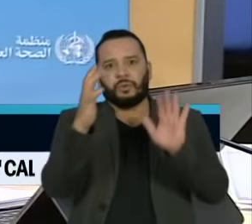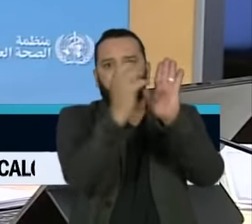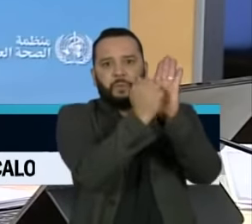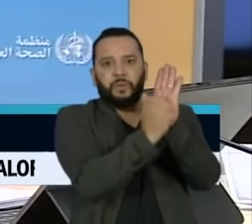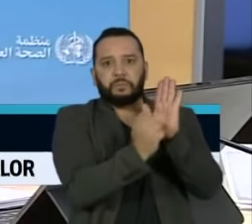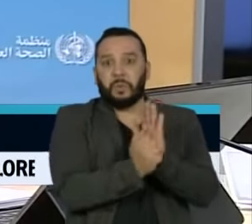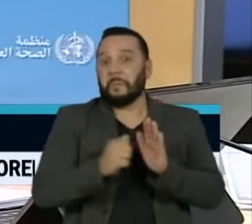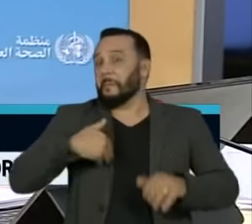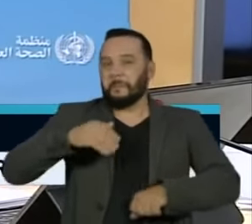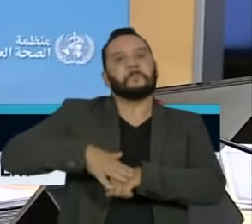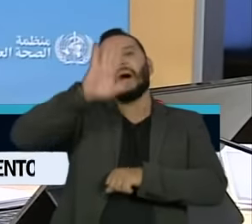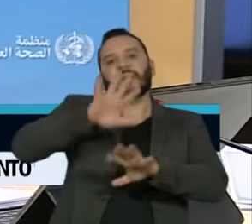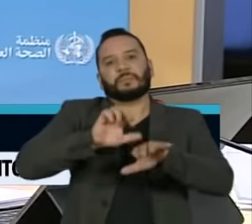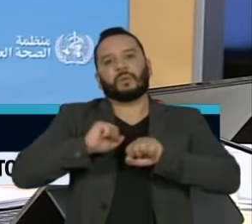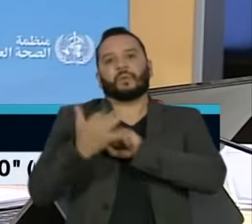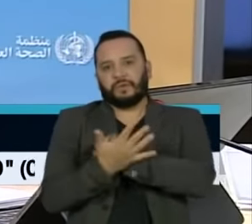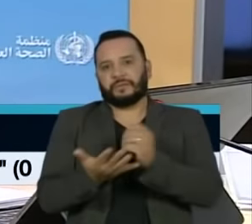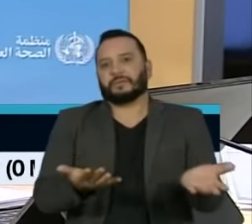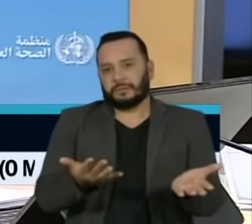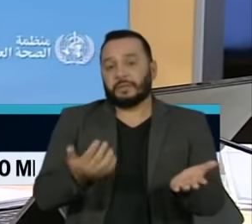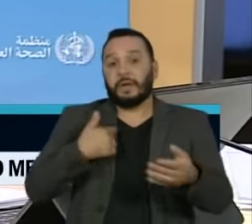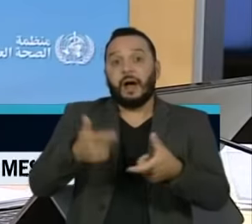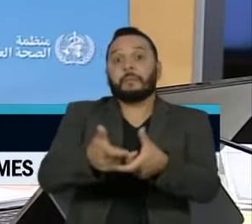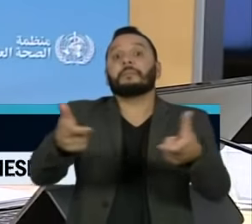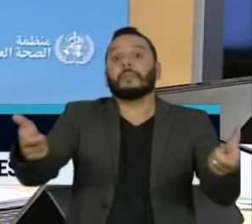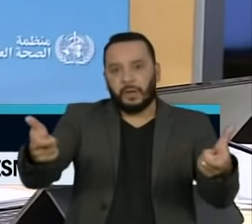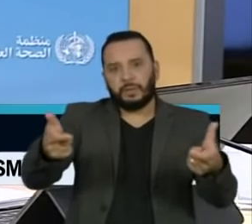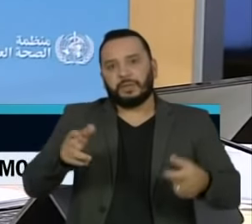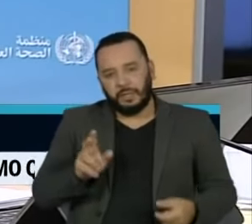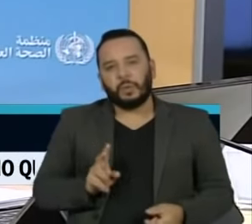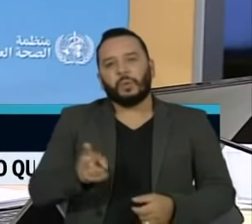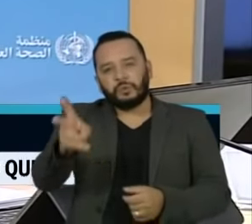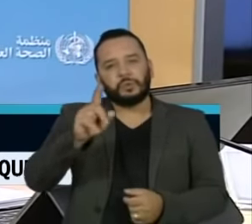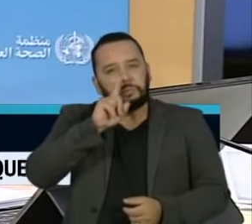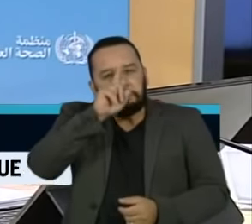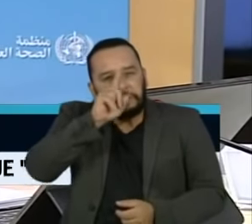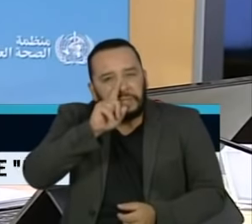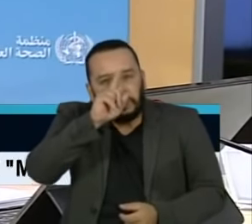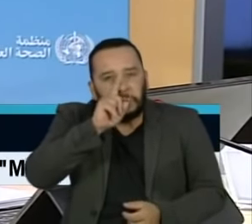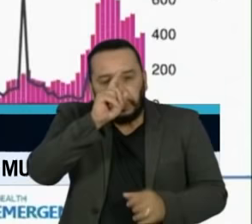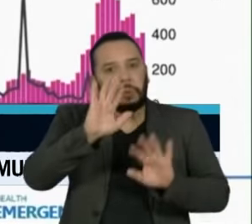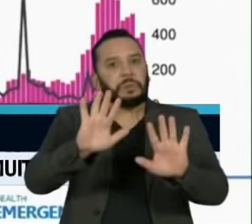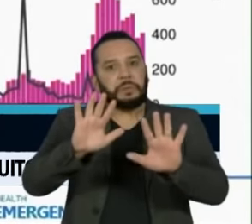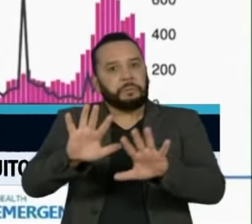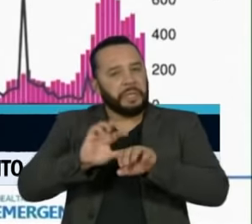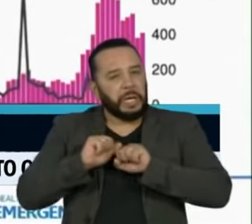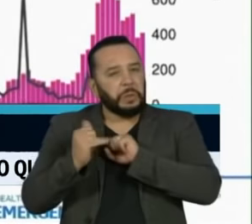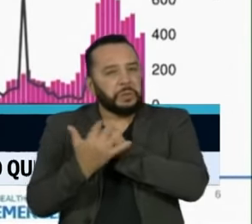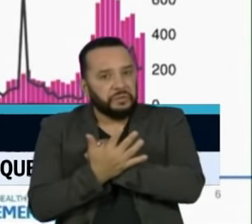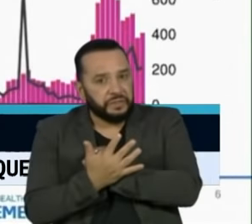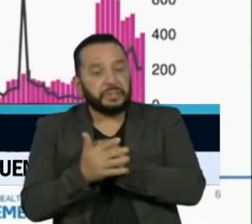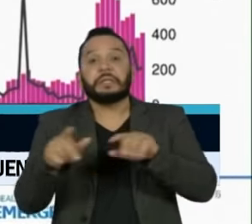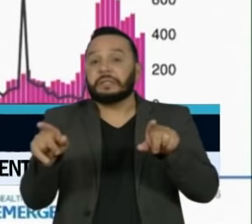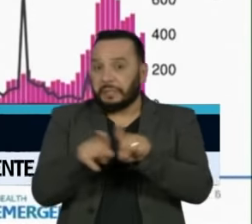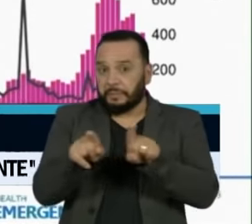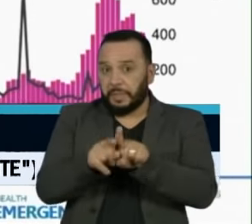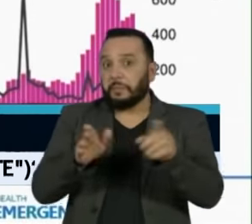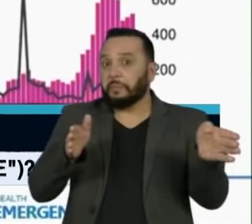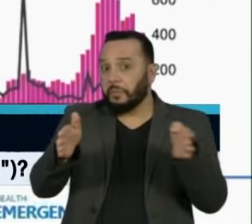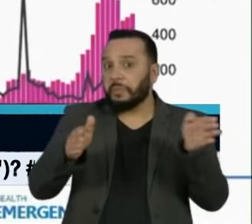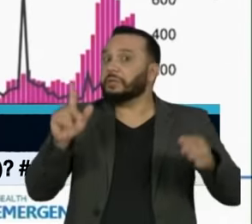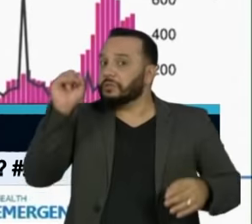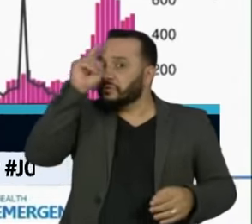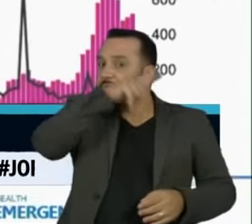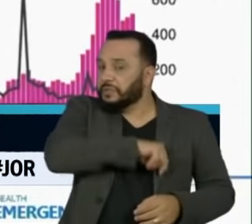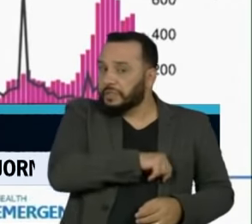Ryan alertou que a grande maioria ainda permanece em risco e afirmou que o mundo está entrando num período difícil da pandemia,